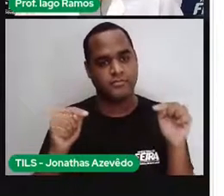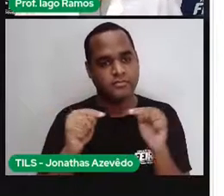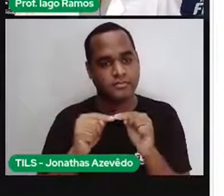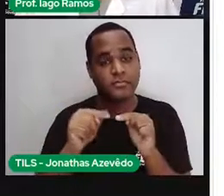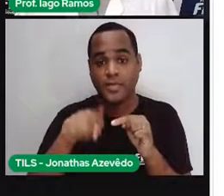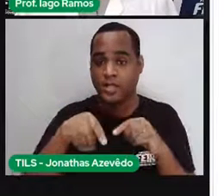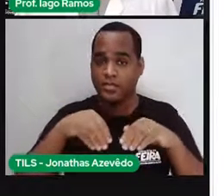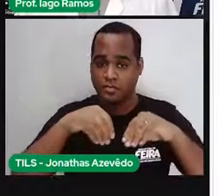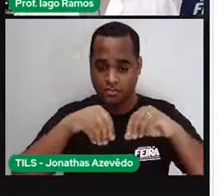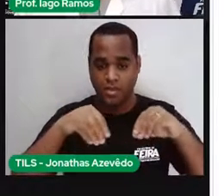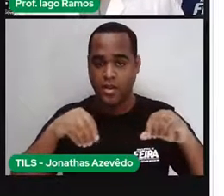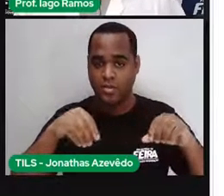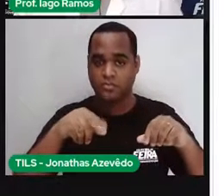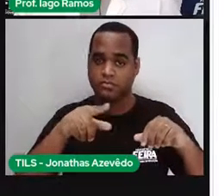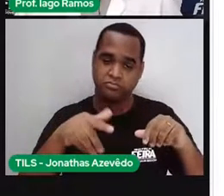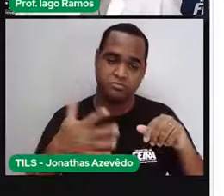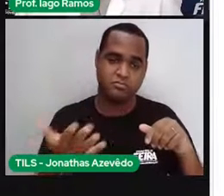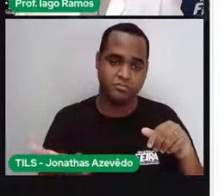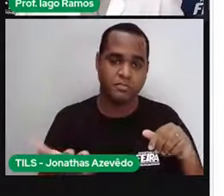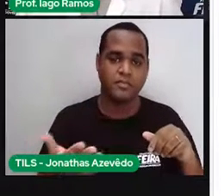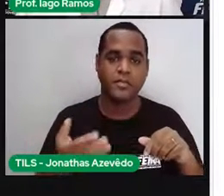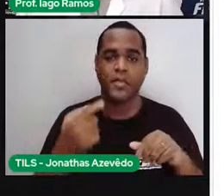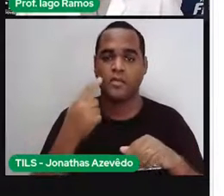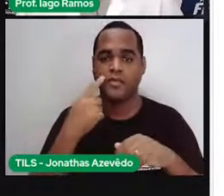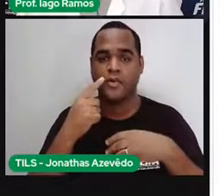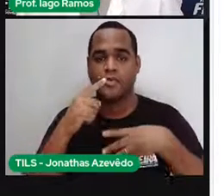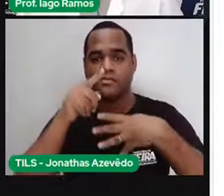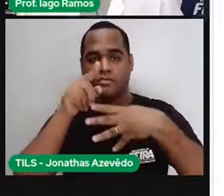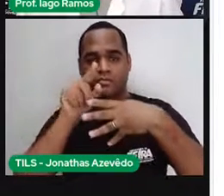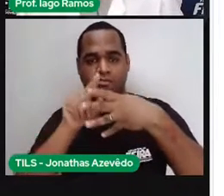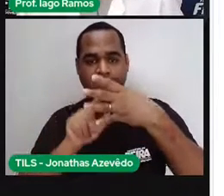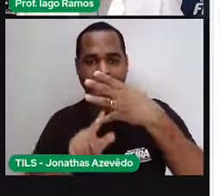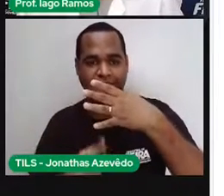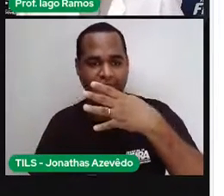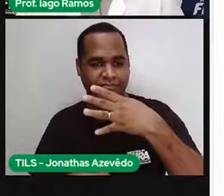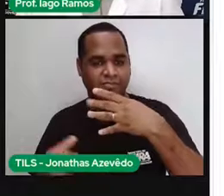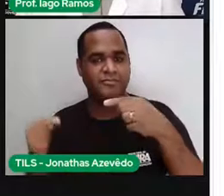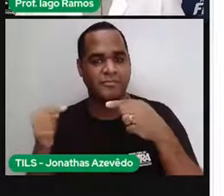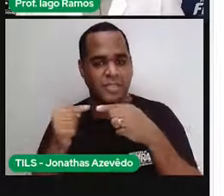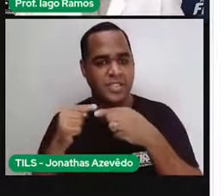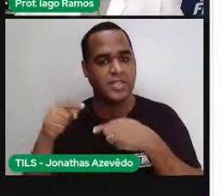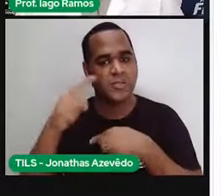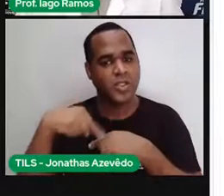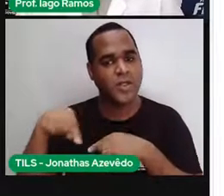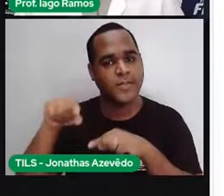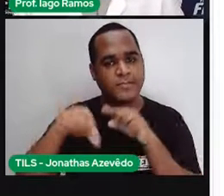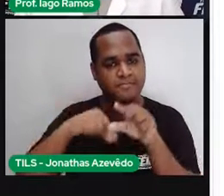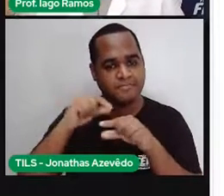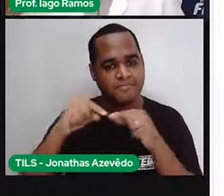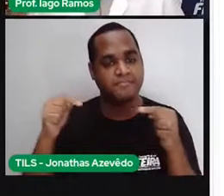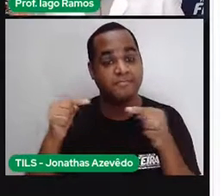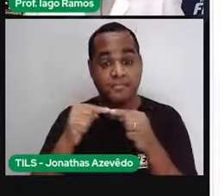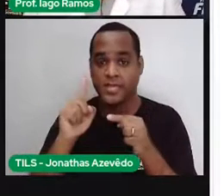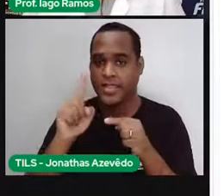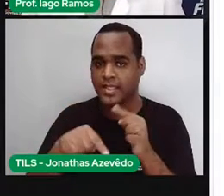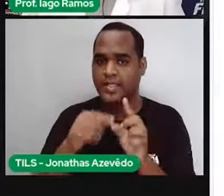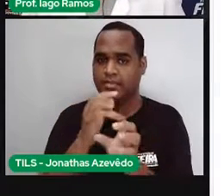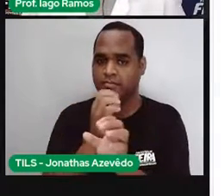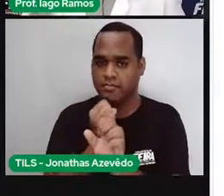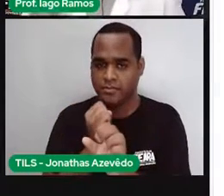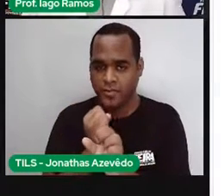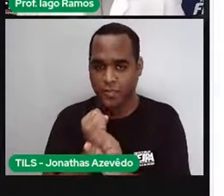terreno. E aqui estão as opções que a gente tem para descobrir qual é o terreno